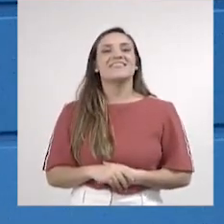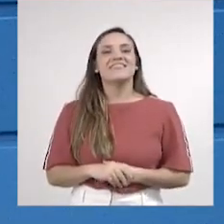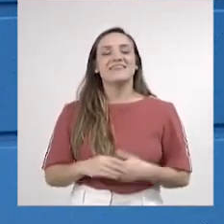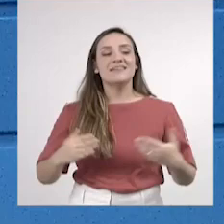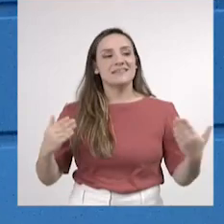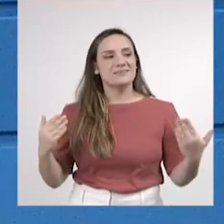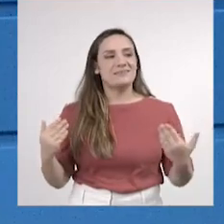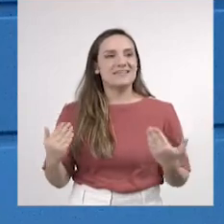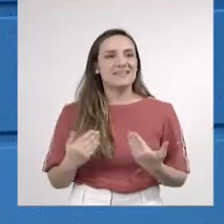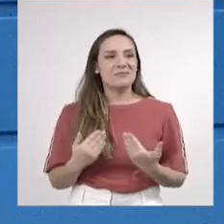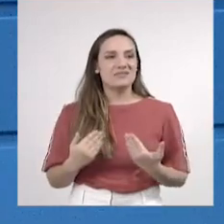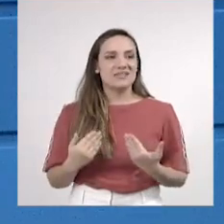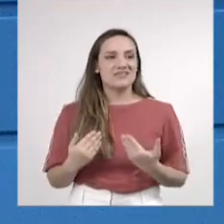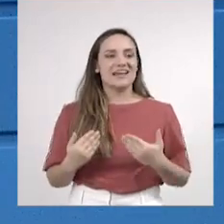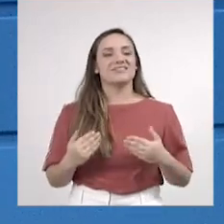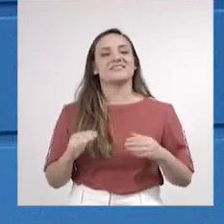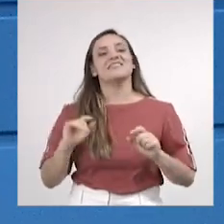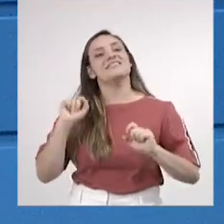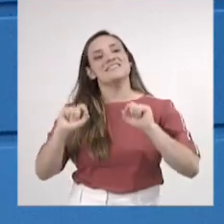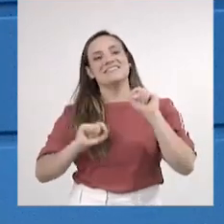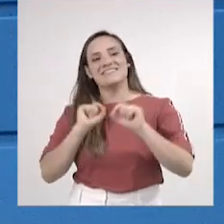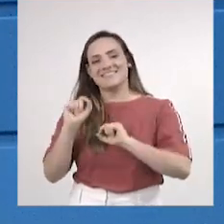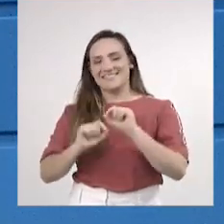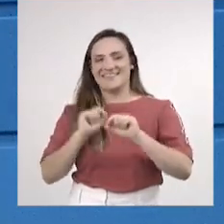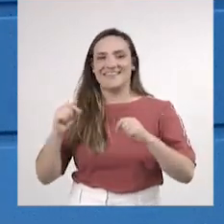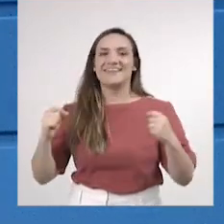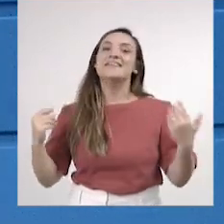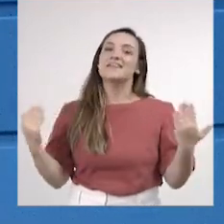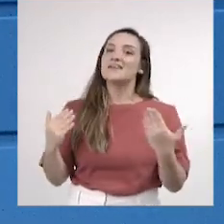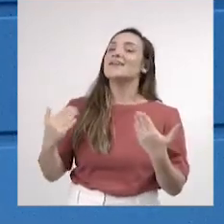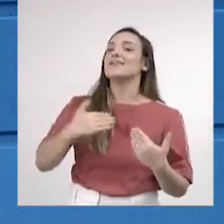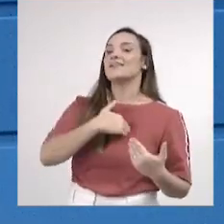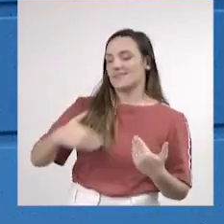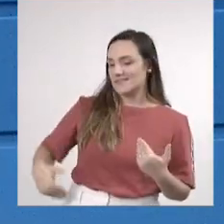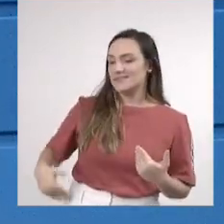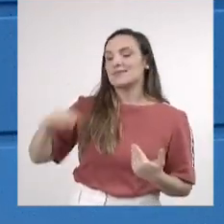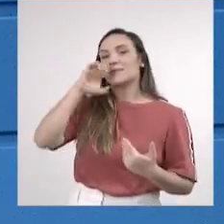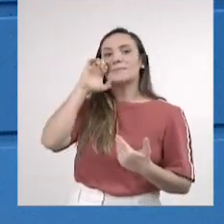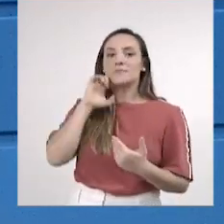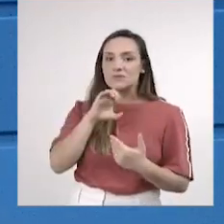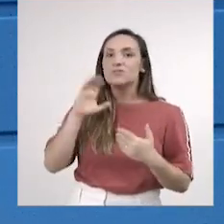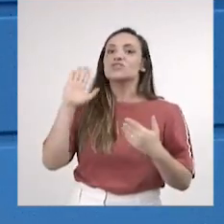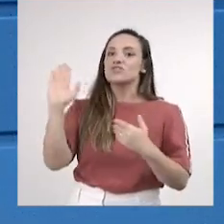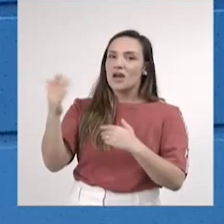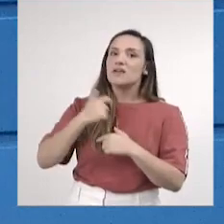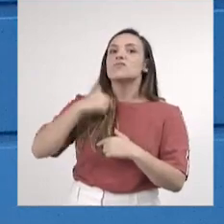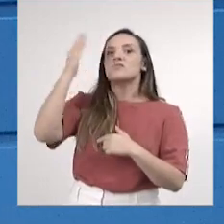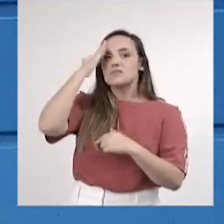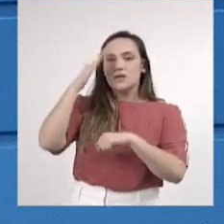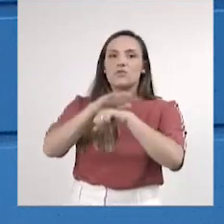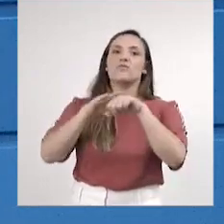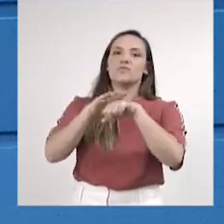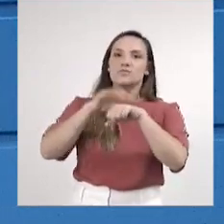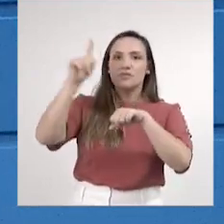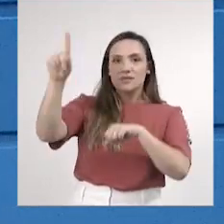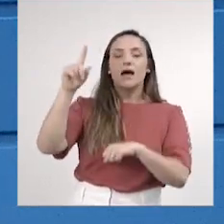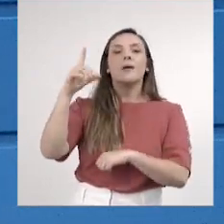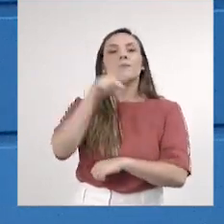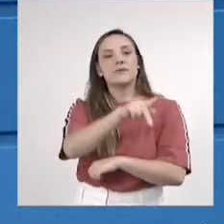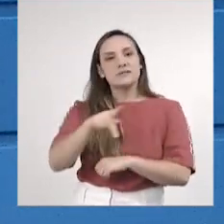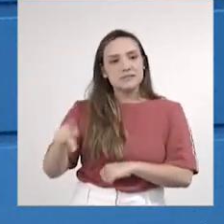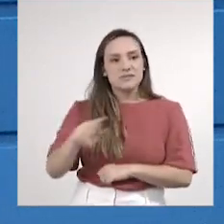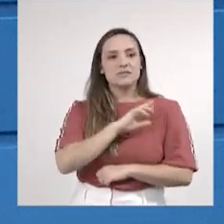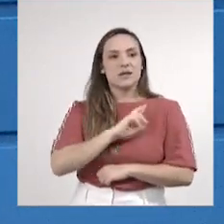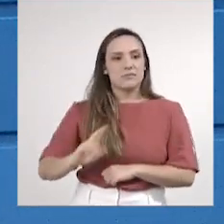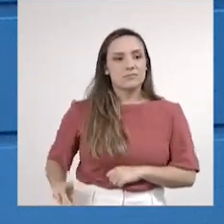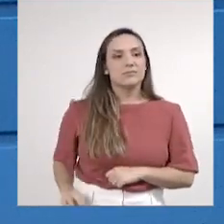objeto dos pleitos do governador Eduardo Riedel ao presidente da República e acho que está correta a colocação. E,